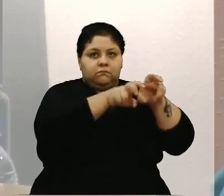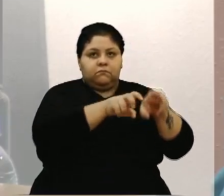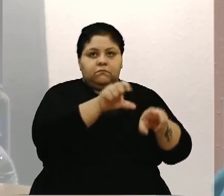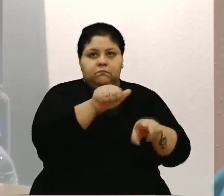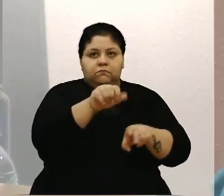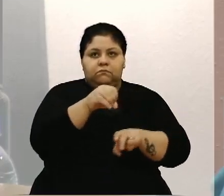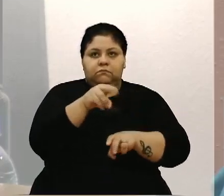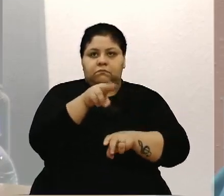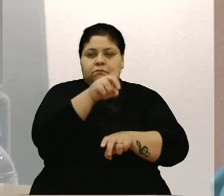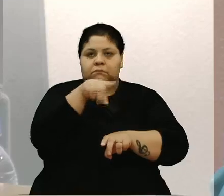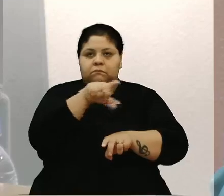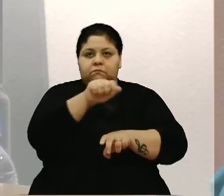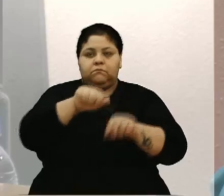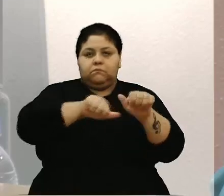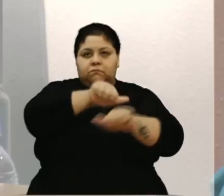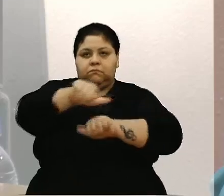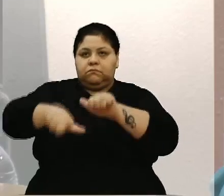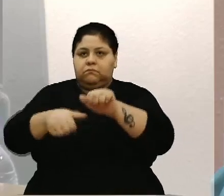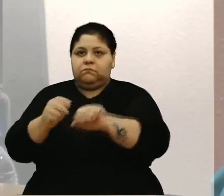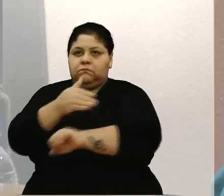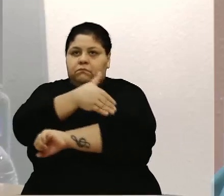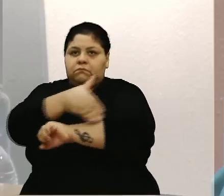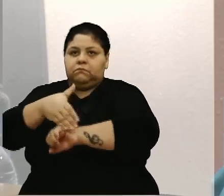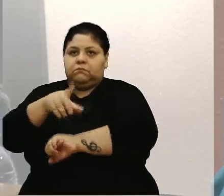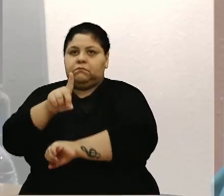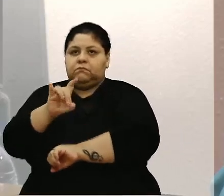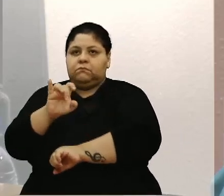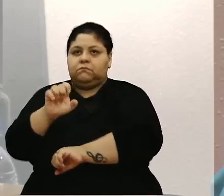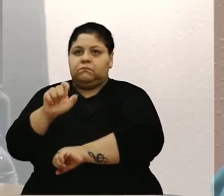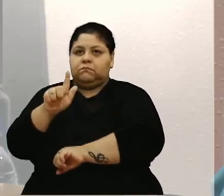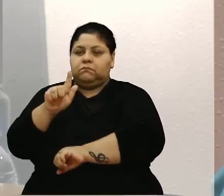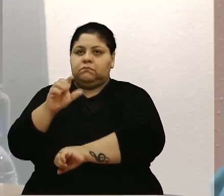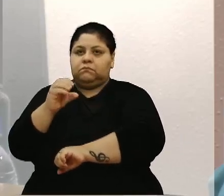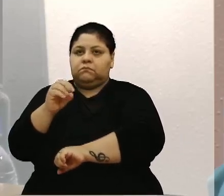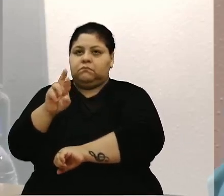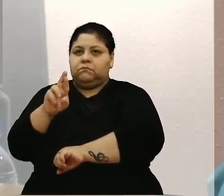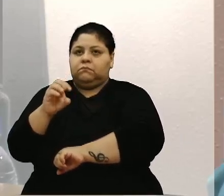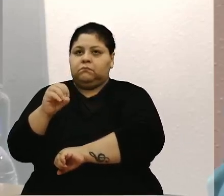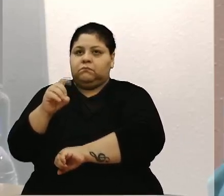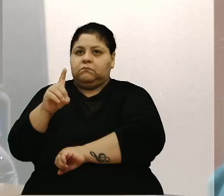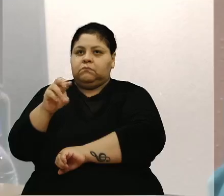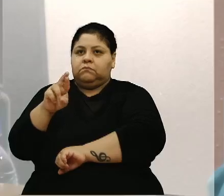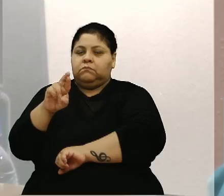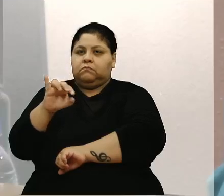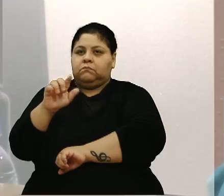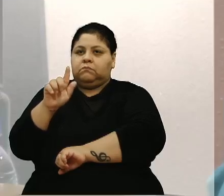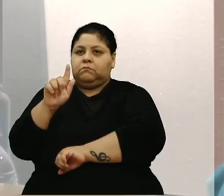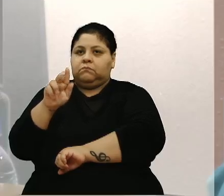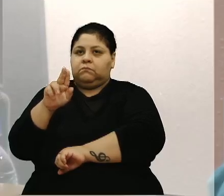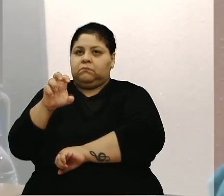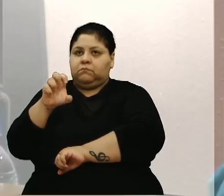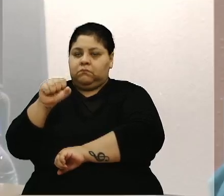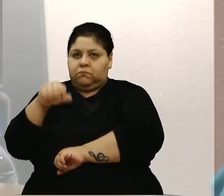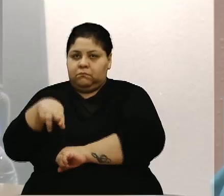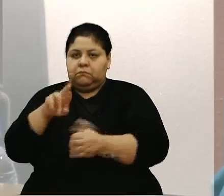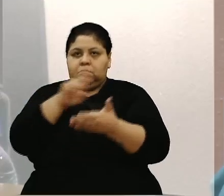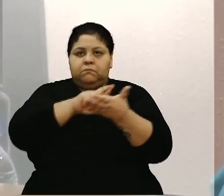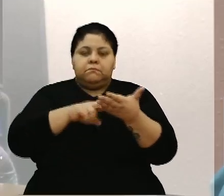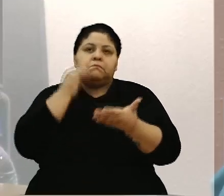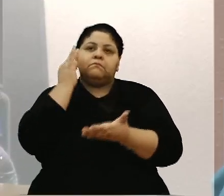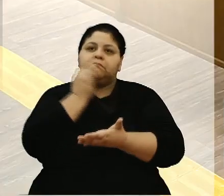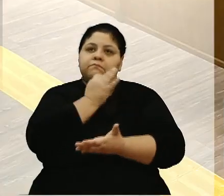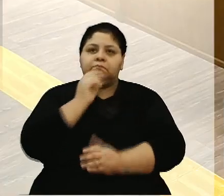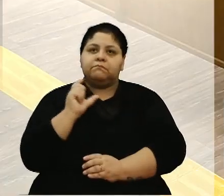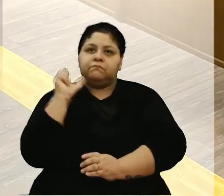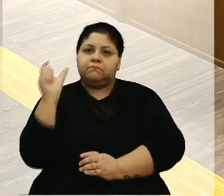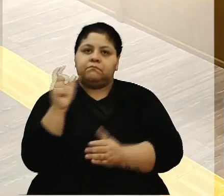com o nome de Rua Diego do Nascimento Rodrigues. Relatora, vereadora Tatiane Friço, com